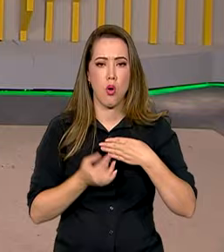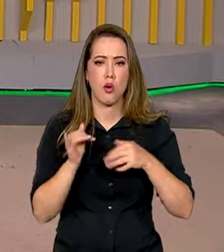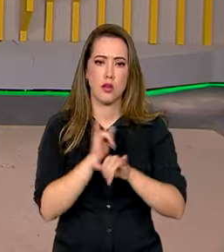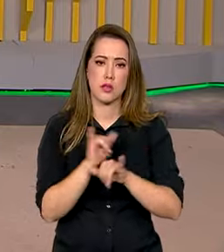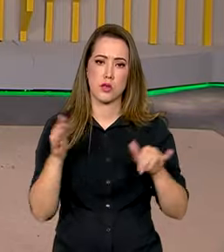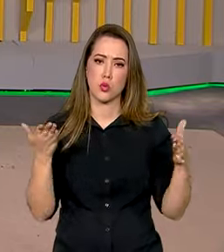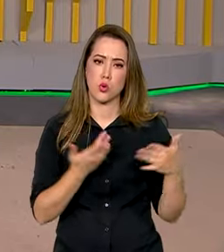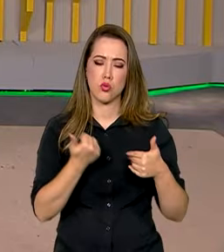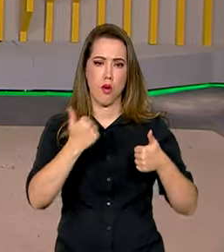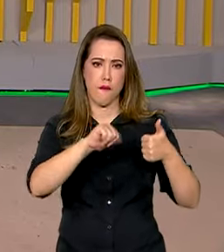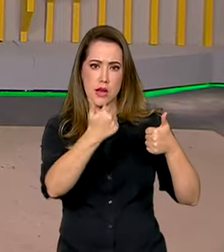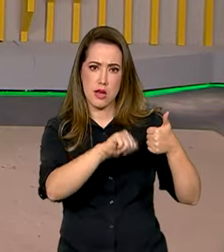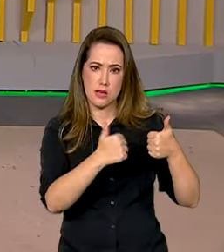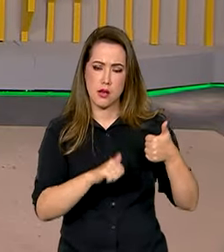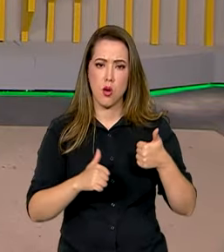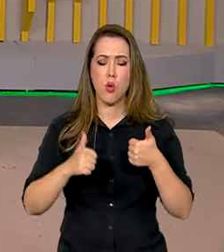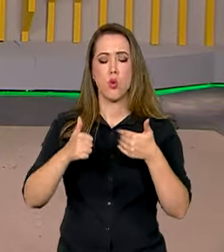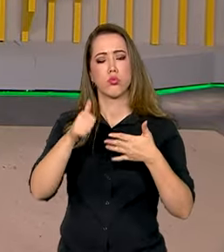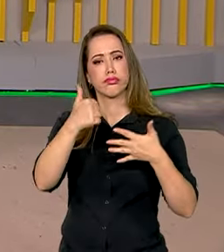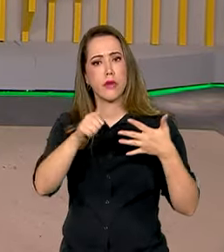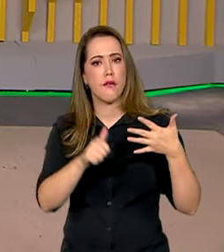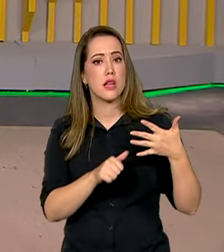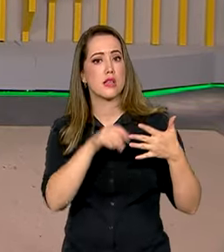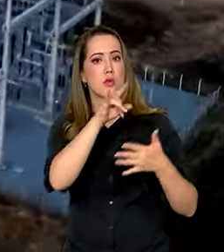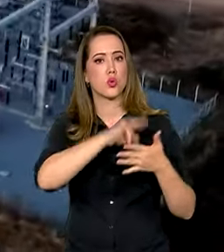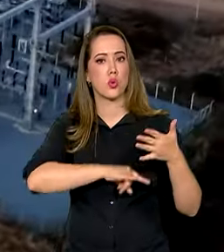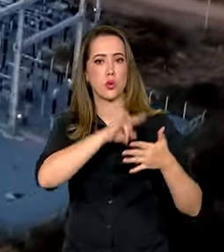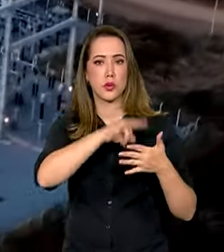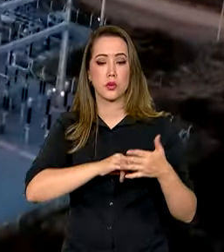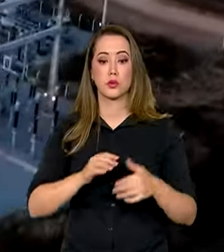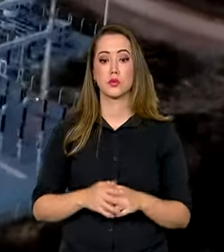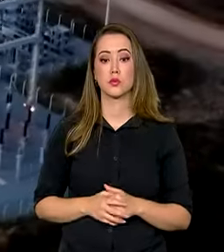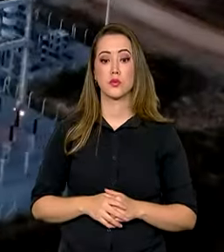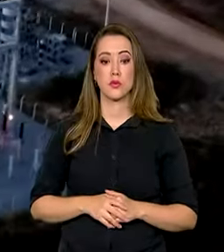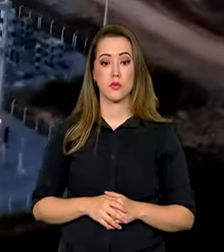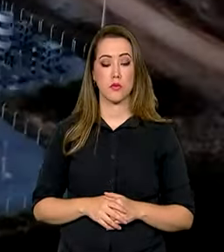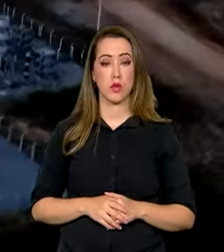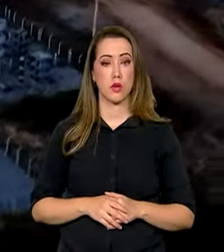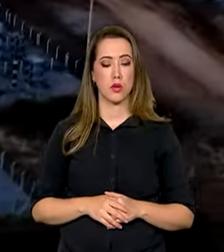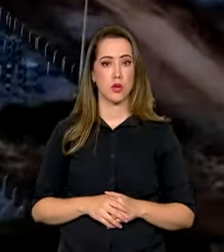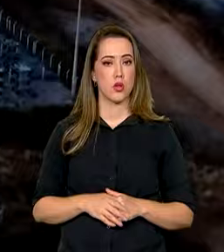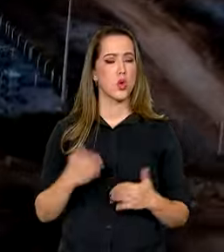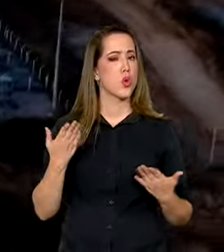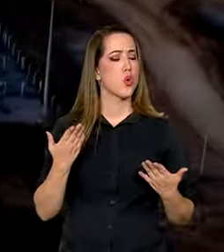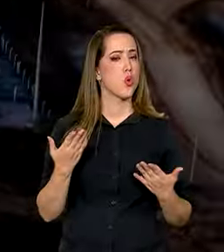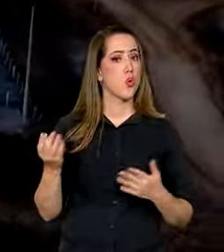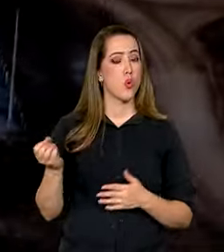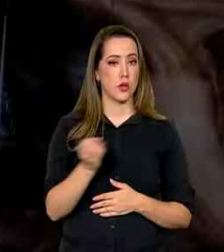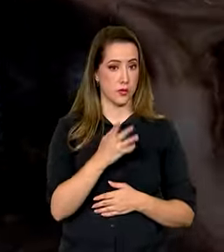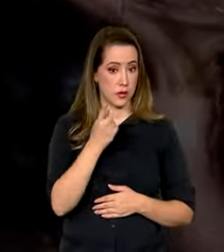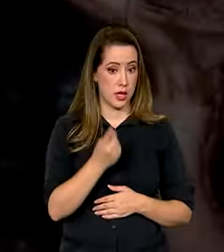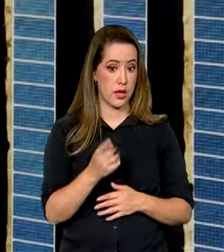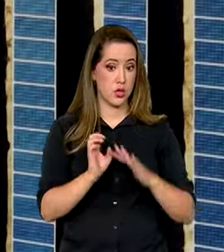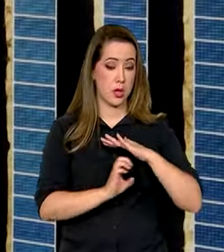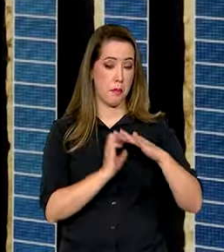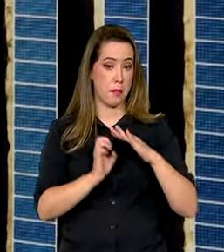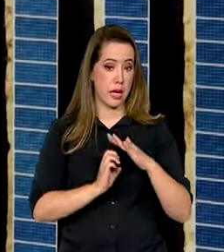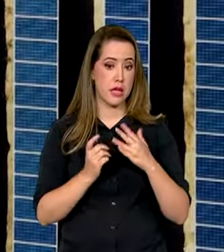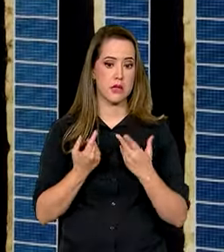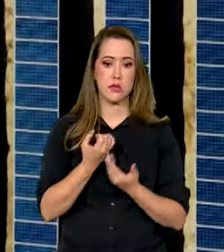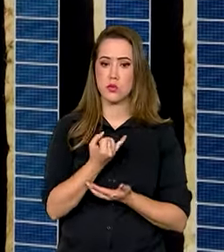hoje com os critérios para esses documentos. Com a novidade, empresas, fundos de investimento e